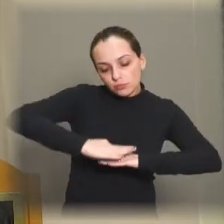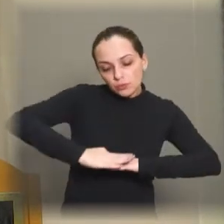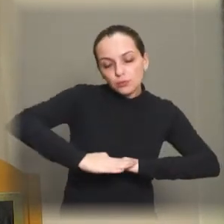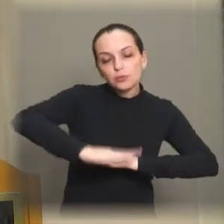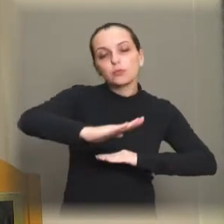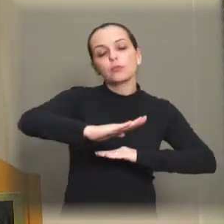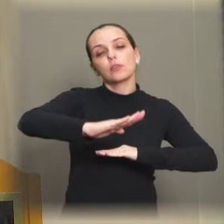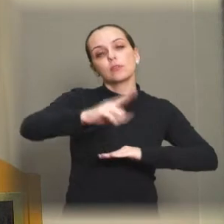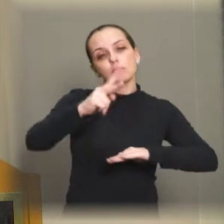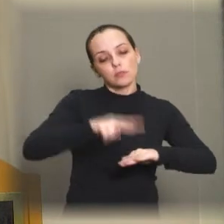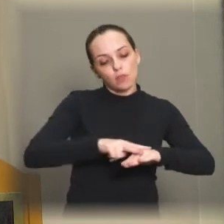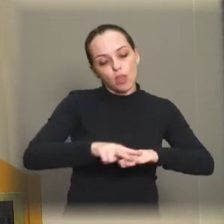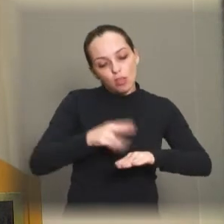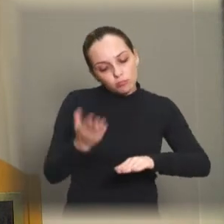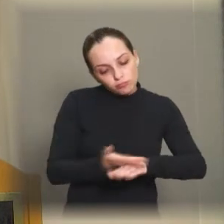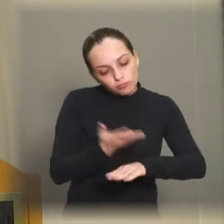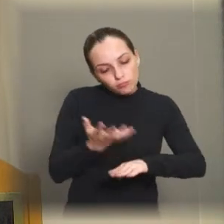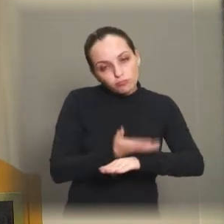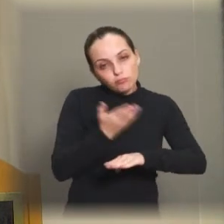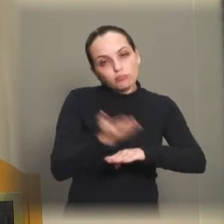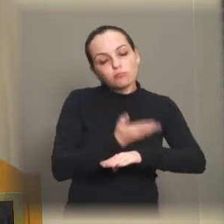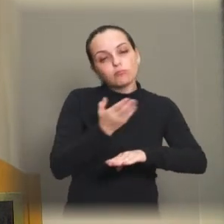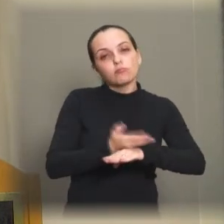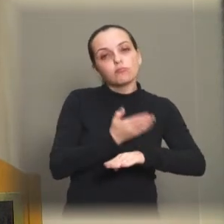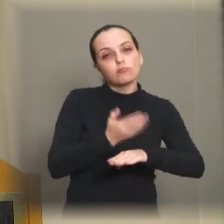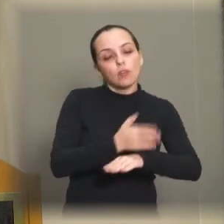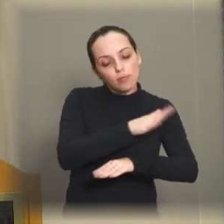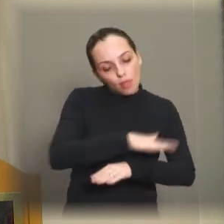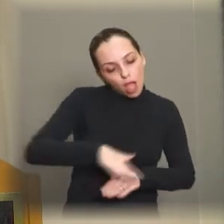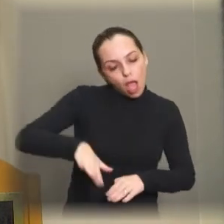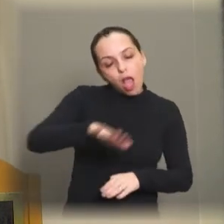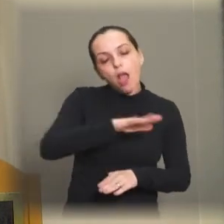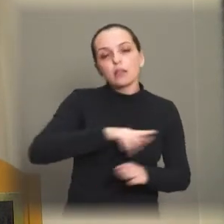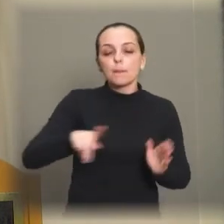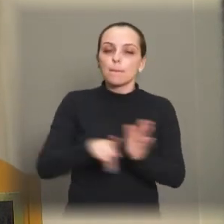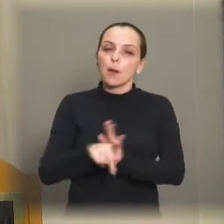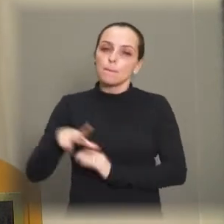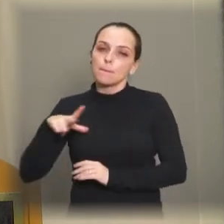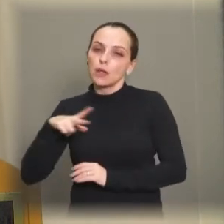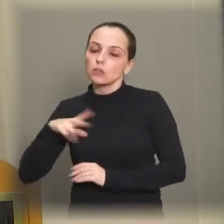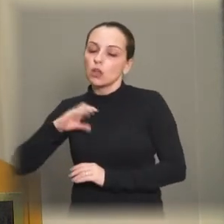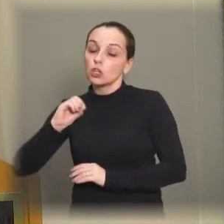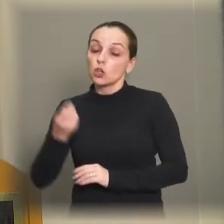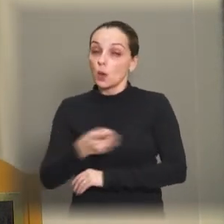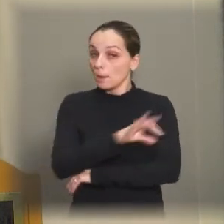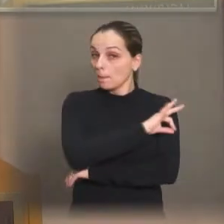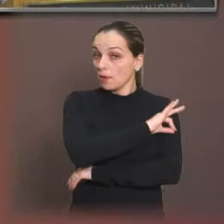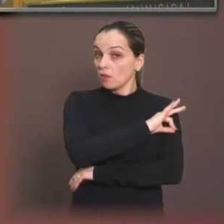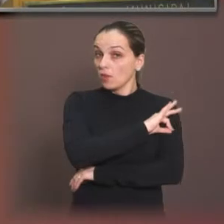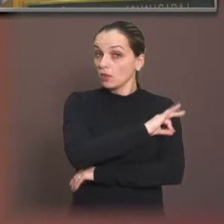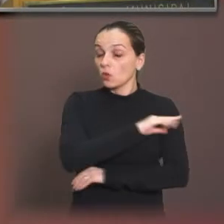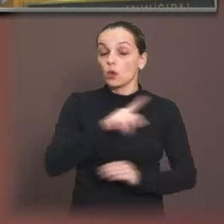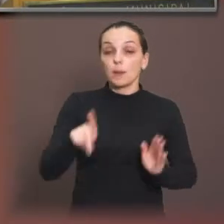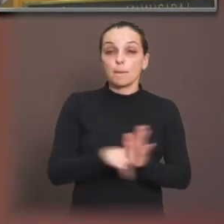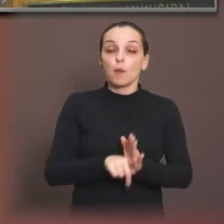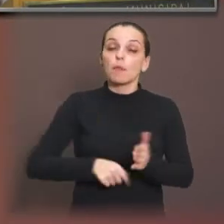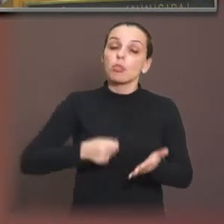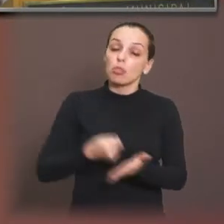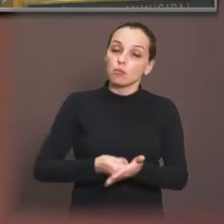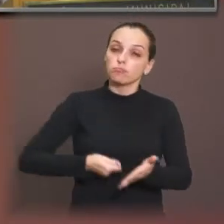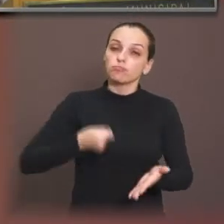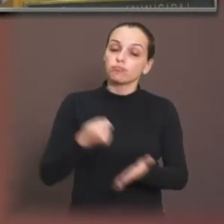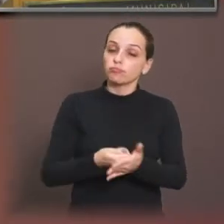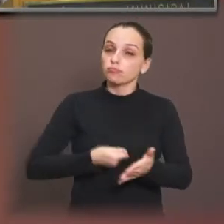a capinação das áreas, sejam elas da prefeitura ou de particulares. E a gente tem cobrado constantemente.